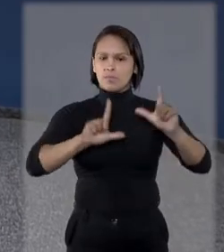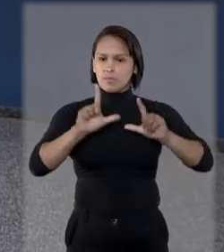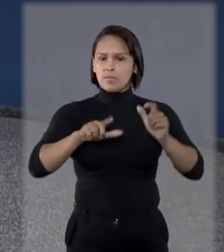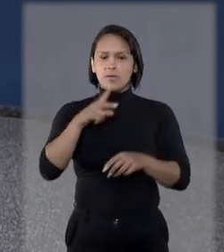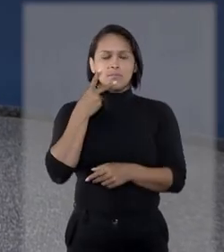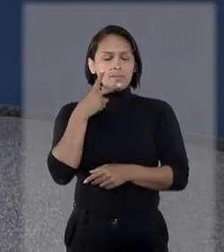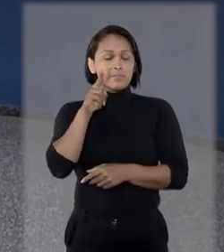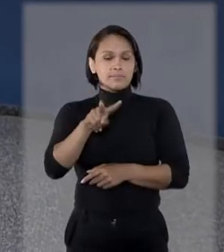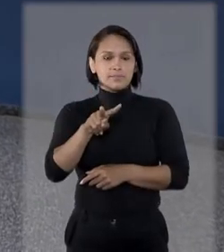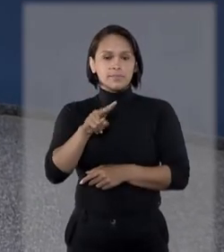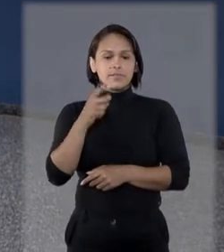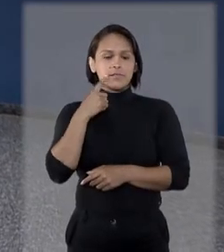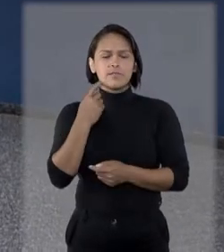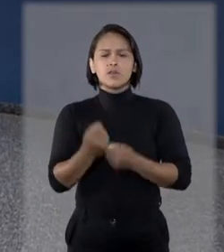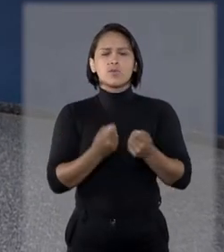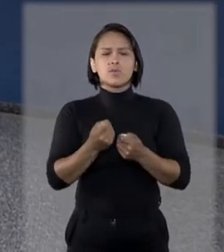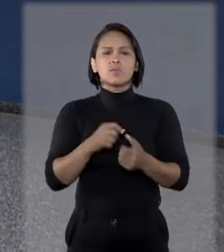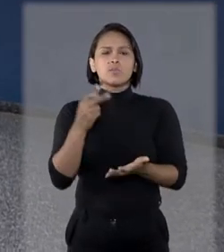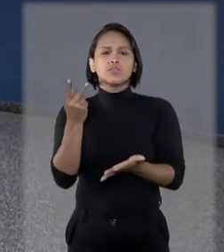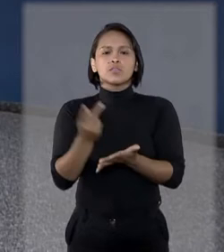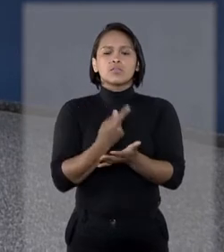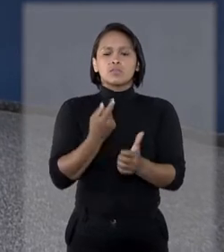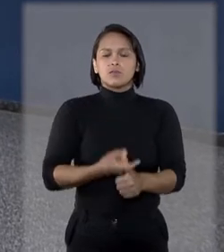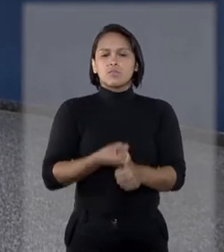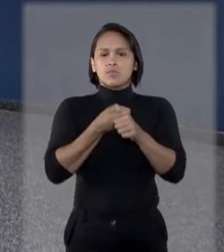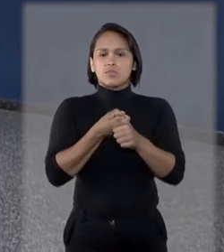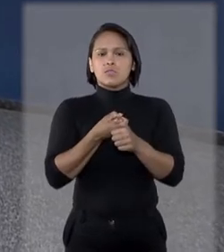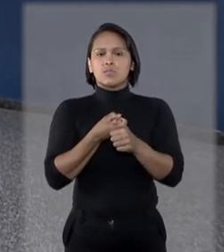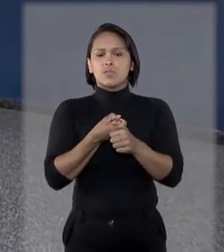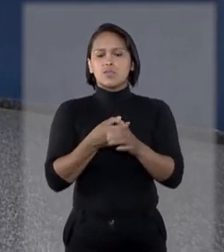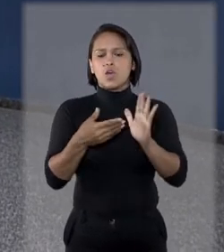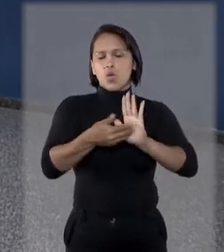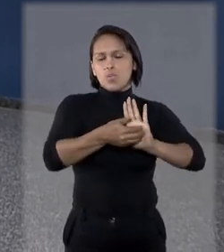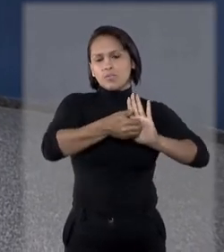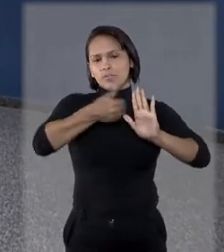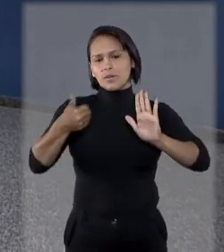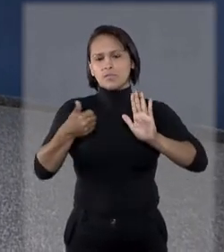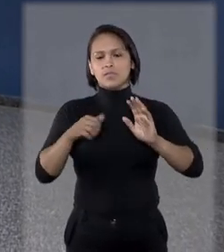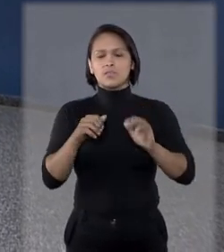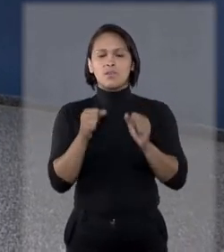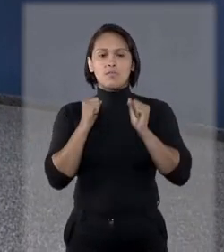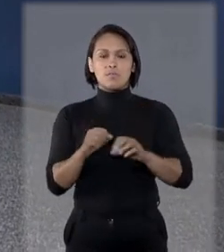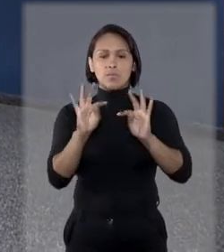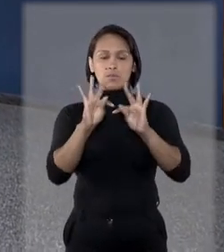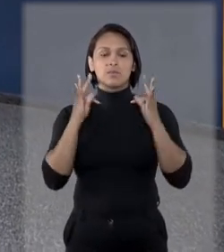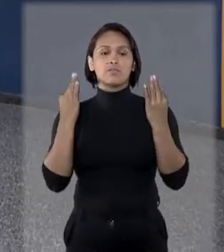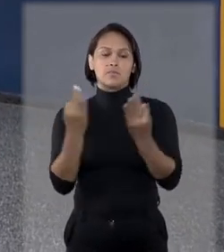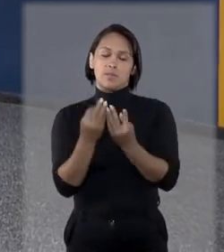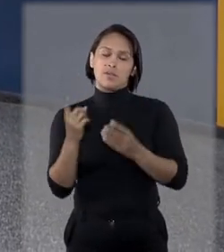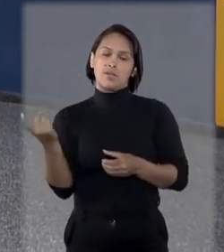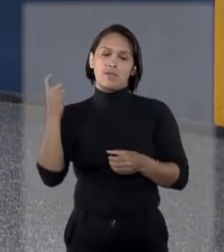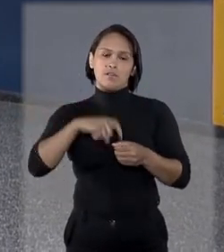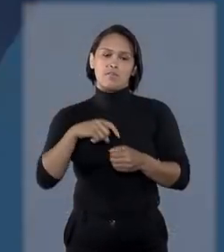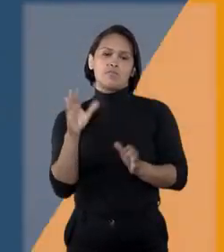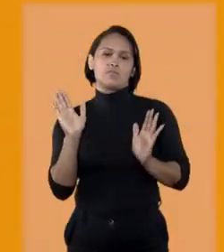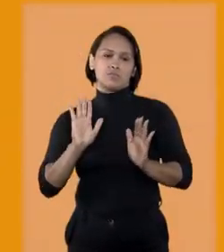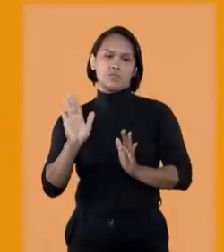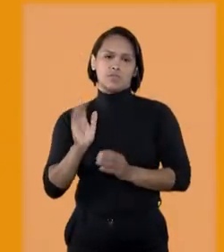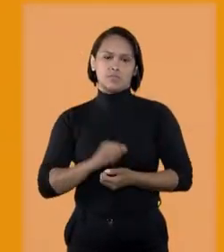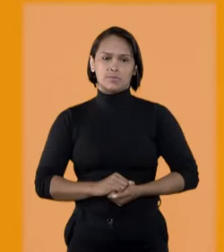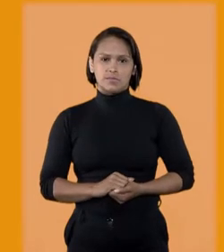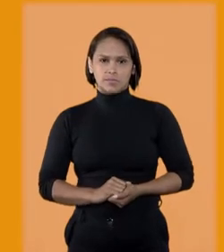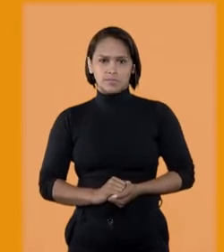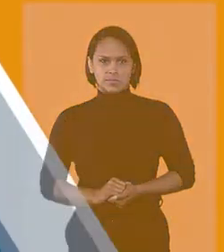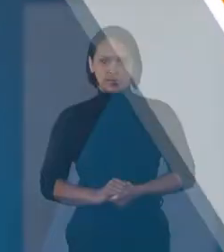bloco, você vai ver as situações que podem suspender ou até extinguir o poder familiar. Eu volto em instantes.